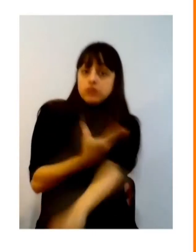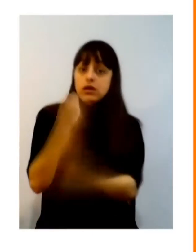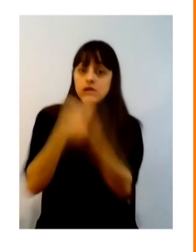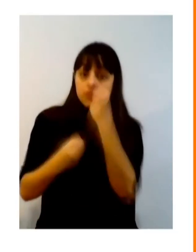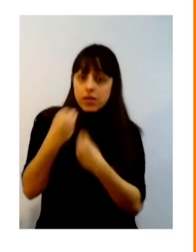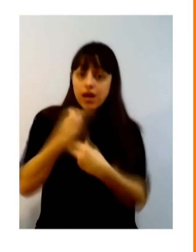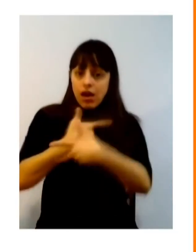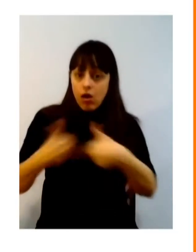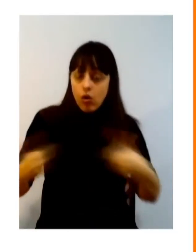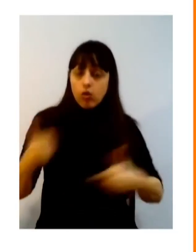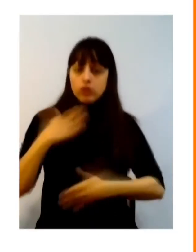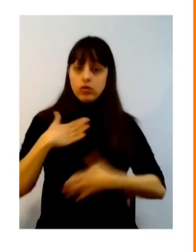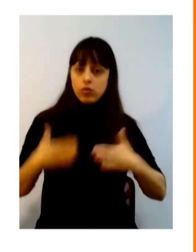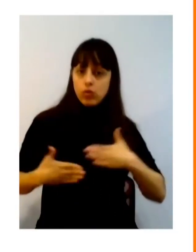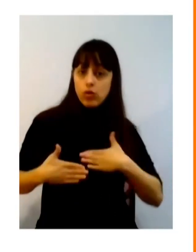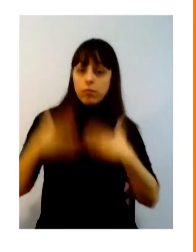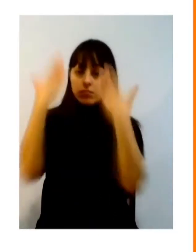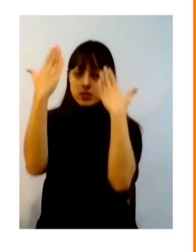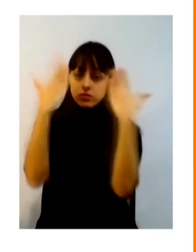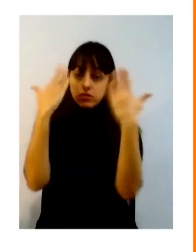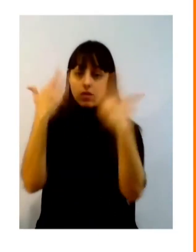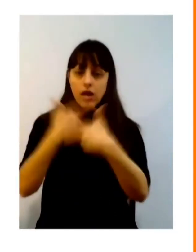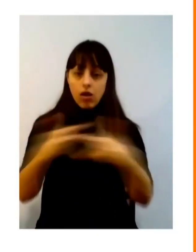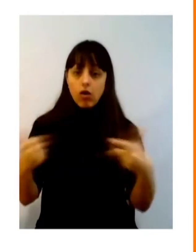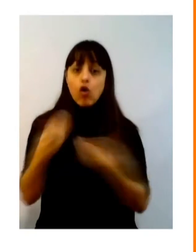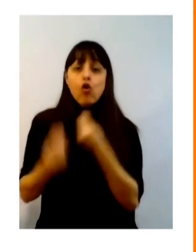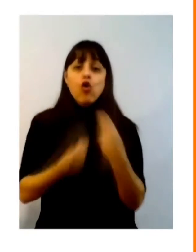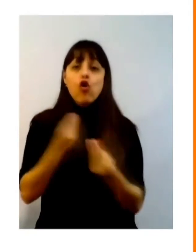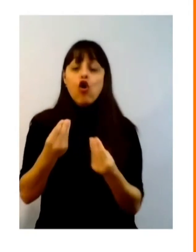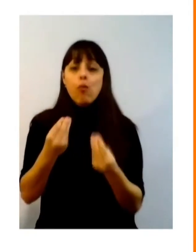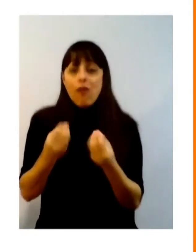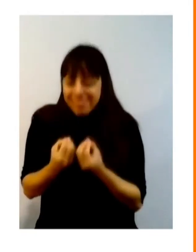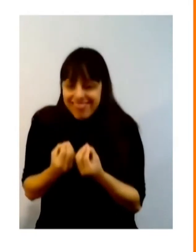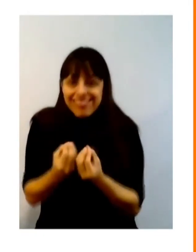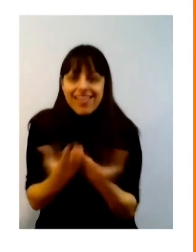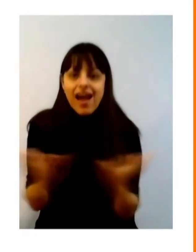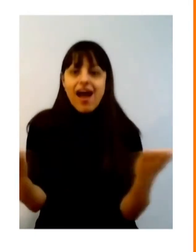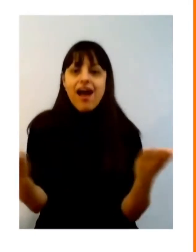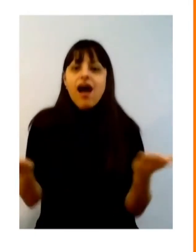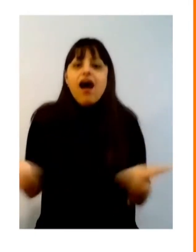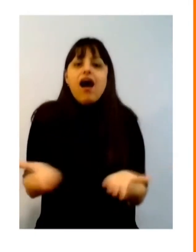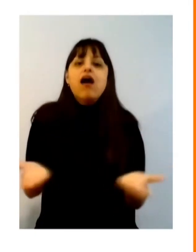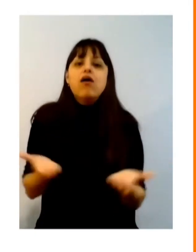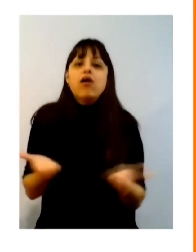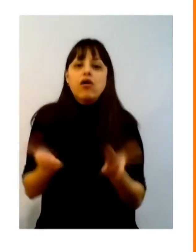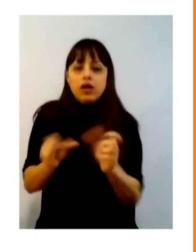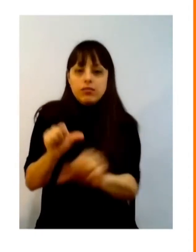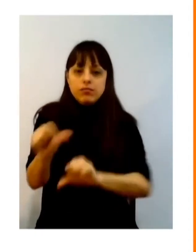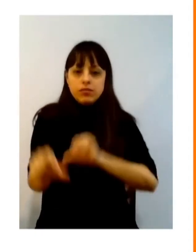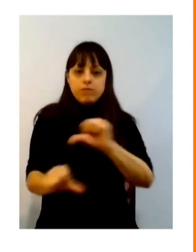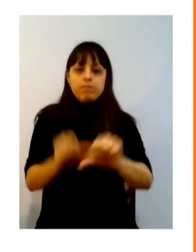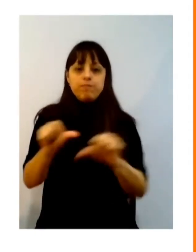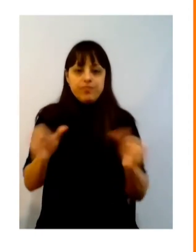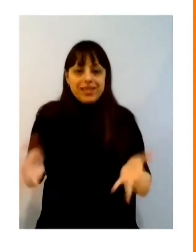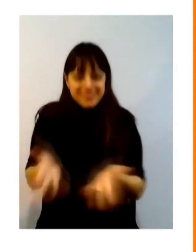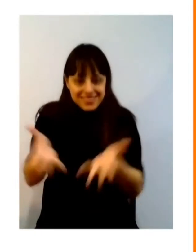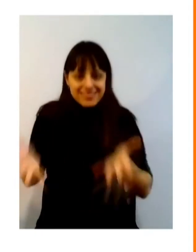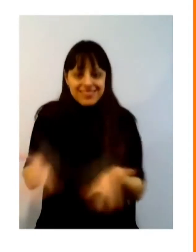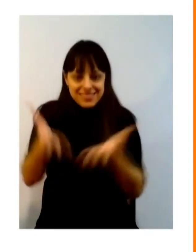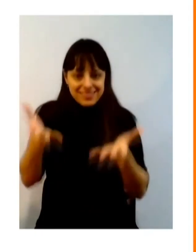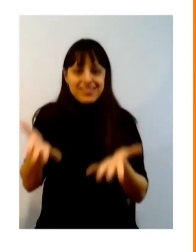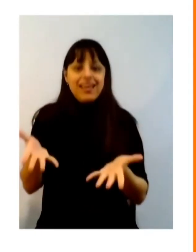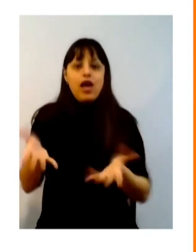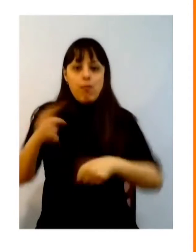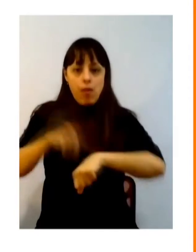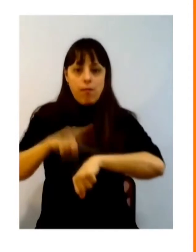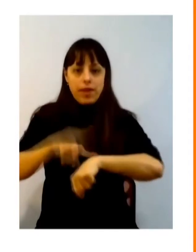graças a essas atividades. Mas como é que é isso? Como queremos realizar nesse momento? Quais são os sentidos que queremos dar nesse momento? Quais são as